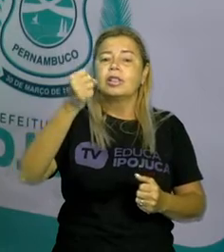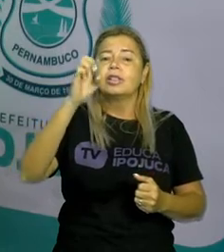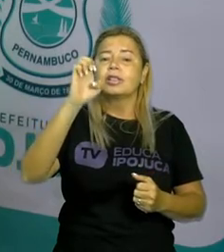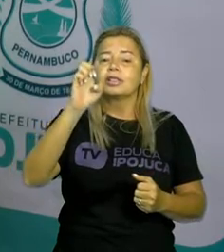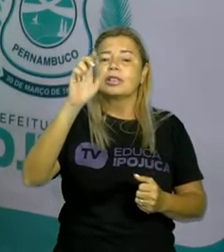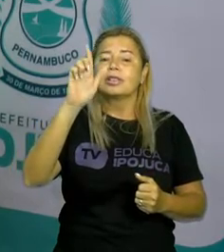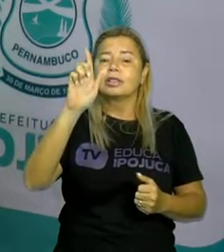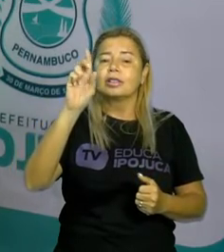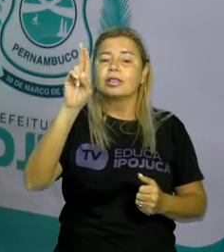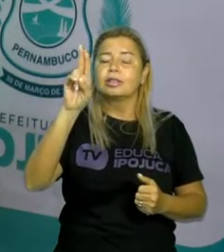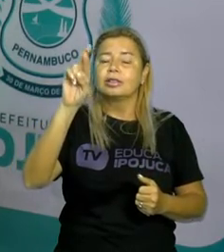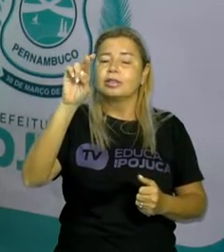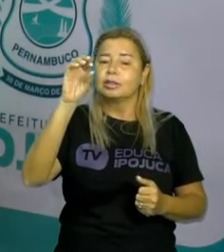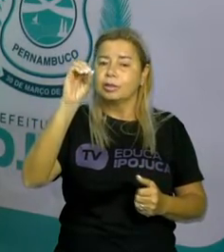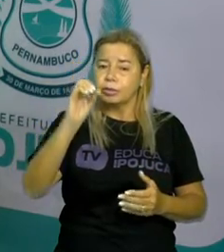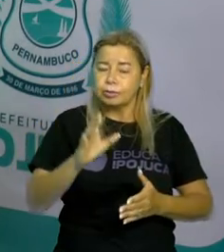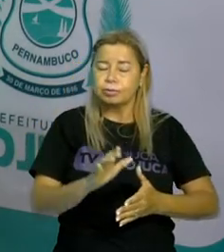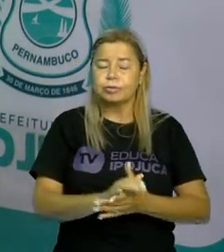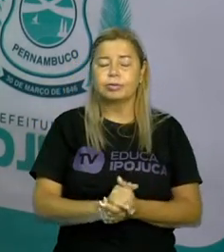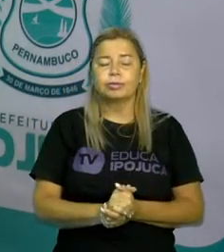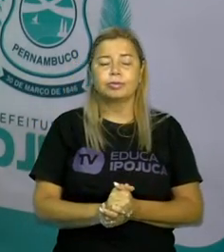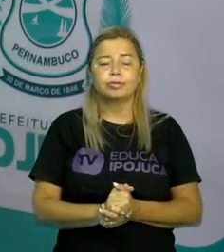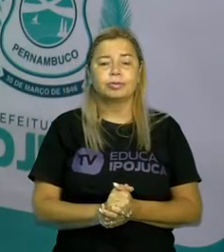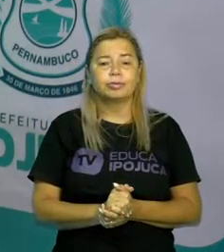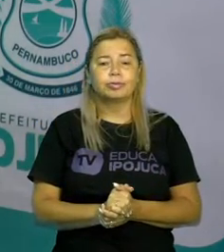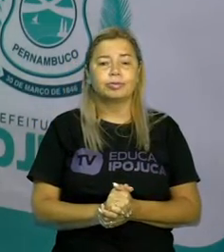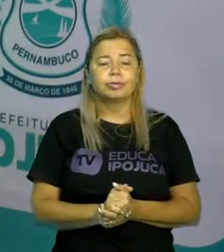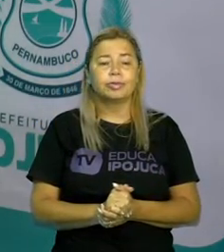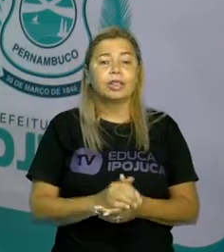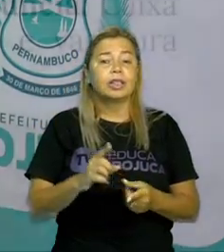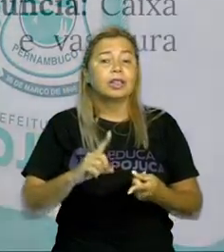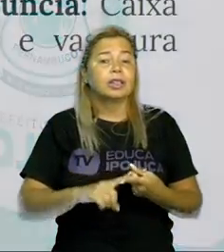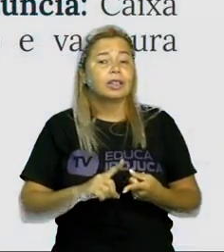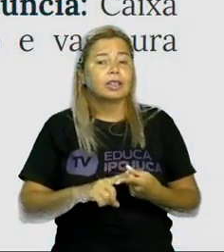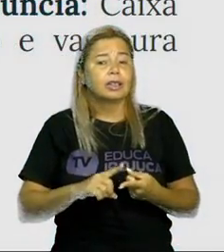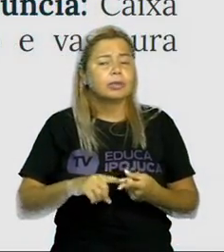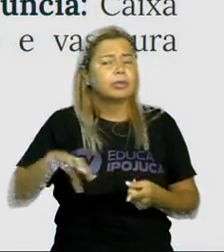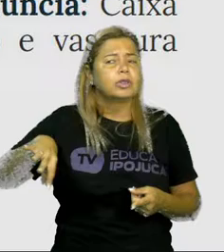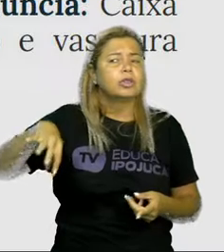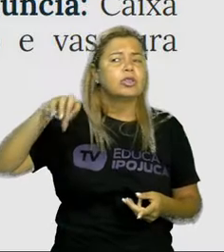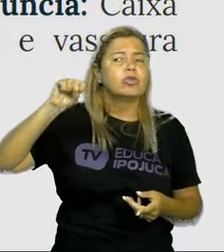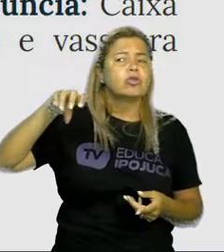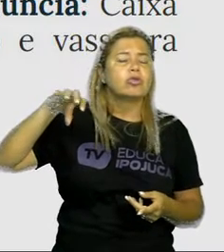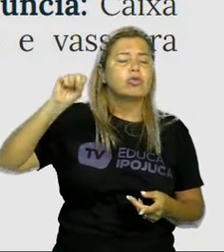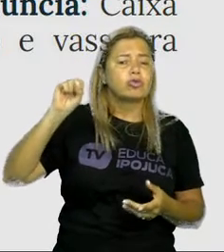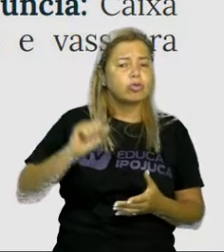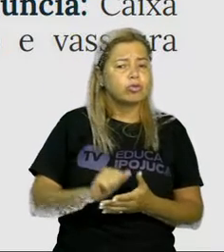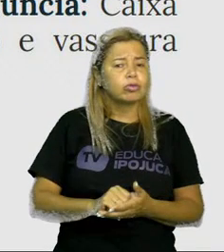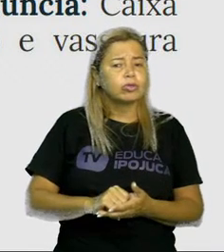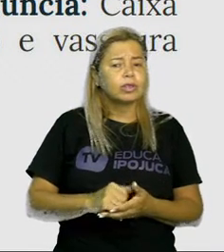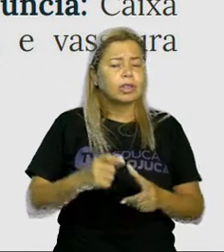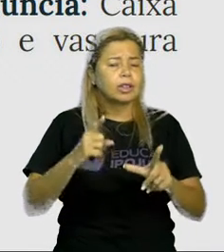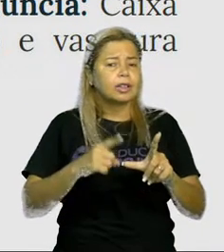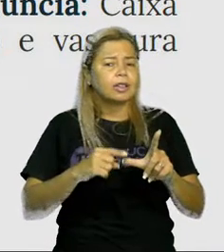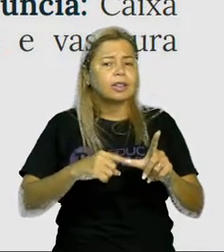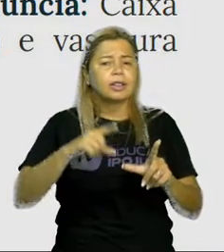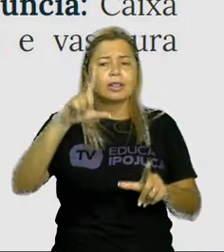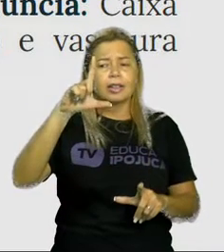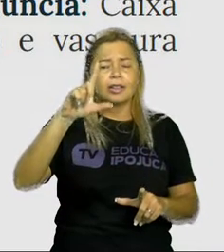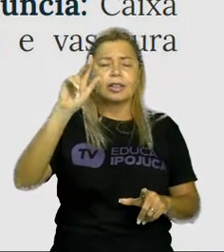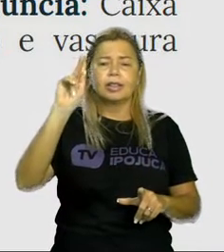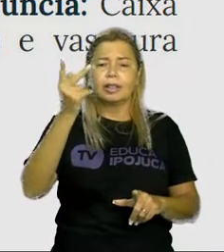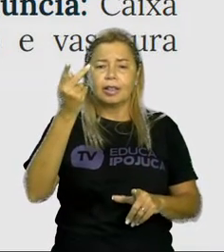seguro, né? Com a disputa também entre o L e o LH diante de certos